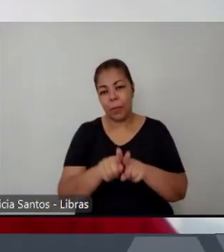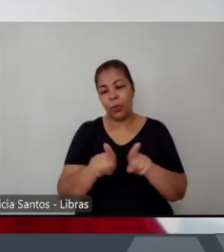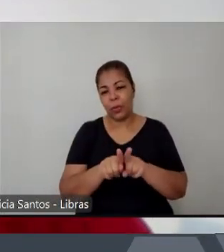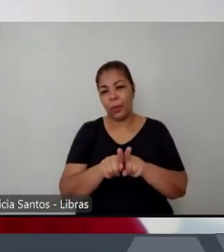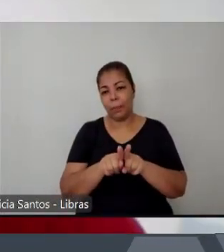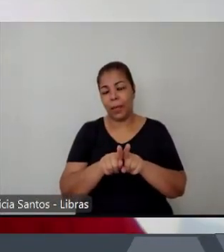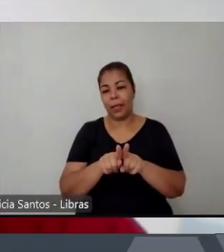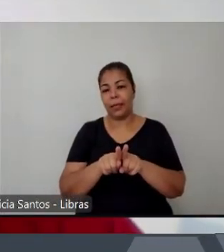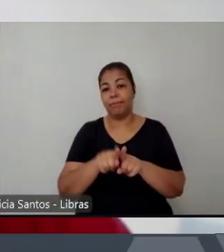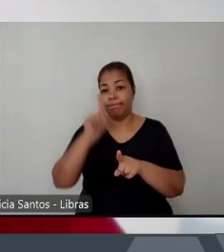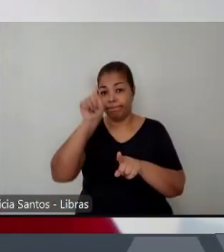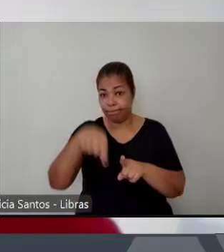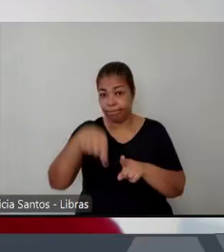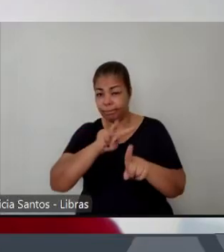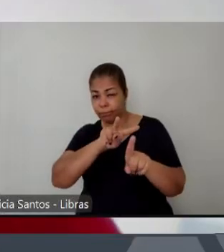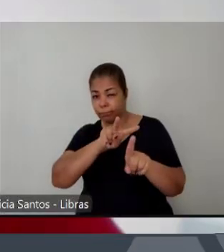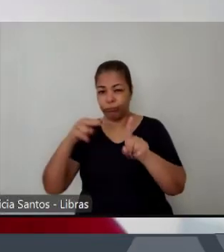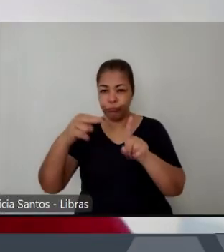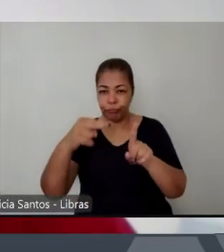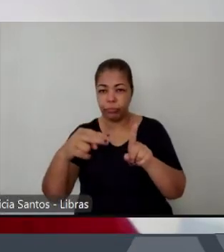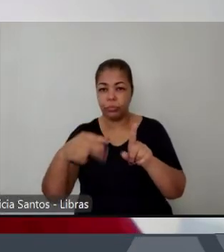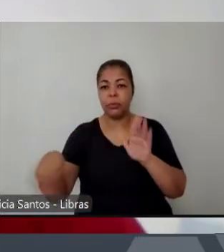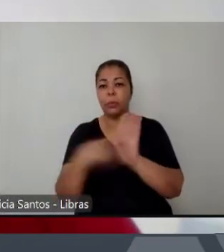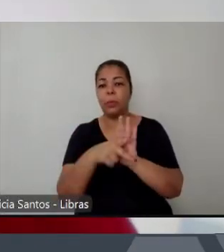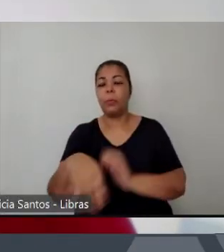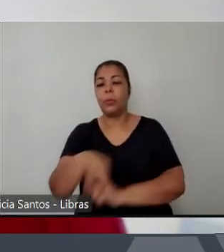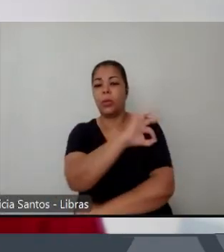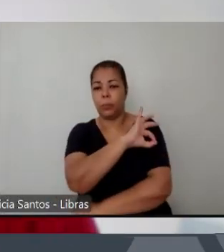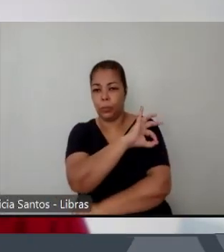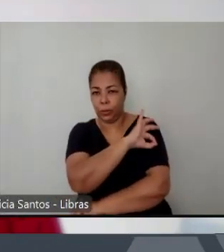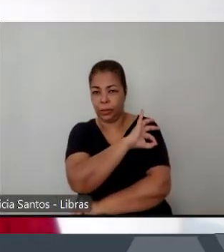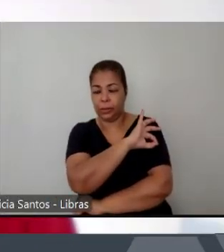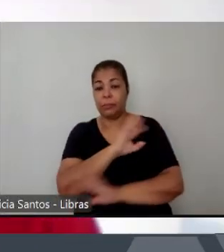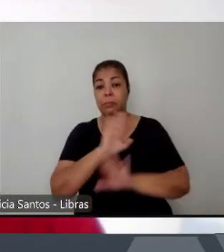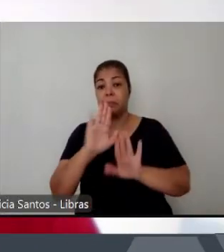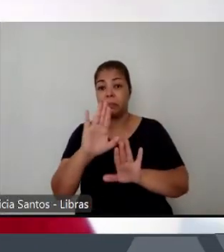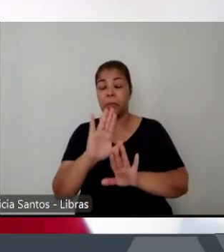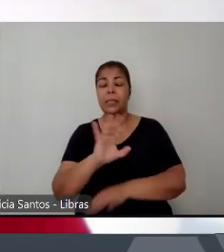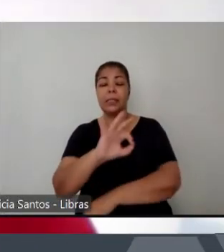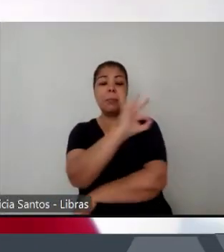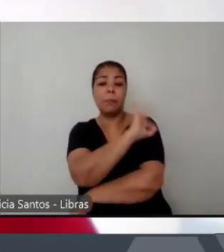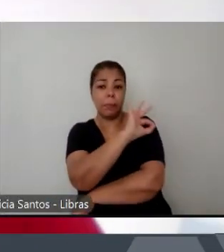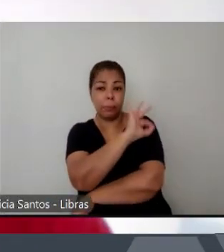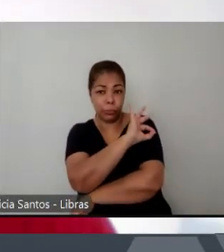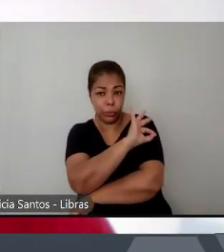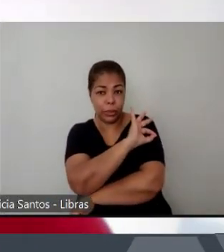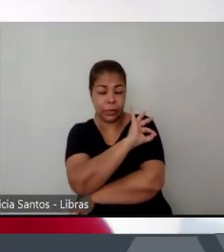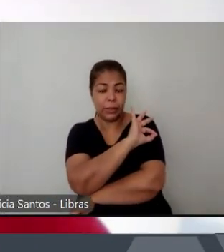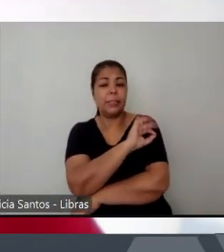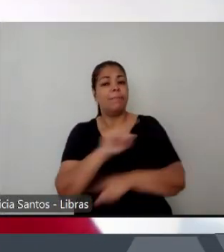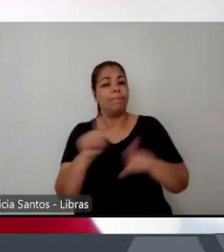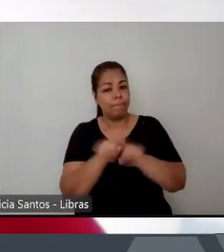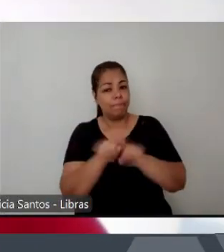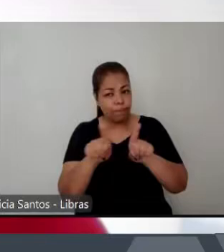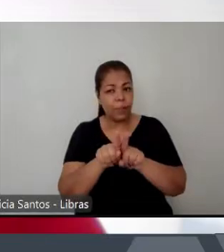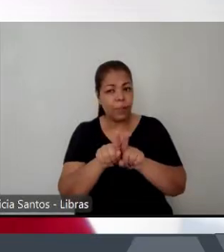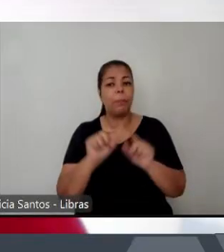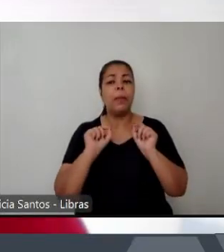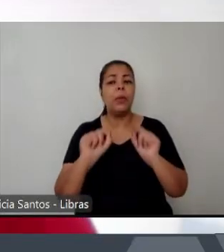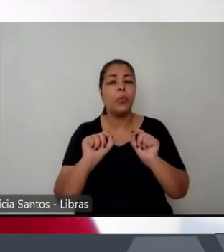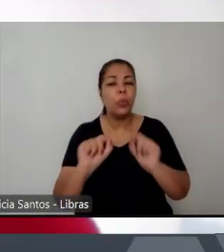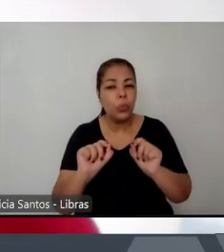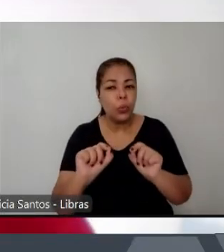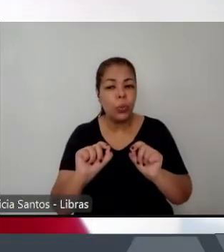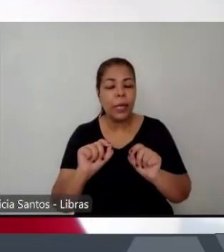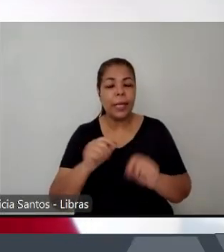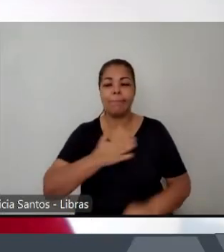Mas, uma polícia repleta de preconceitos e de visões